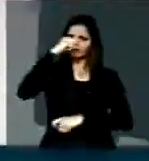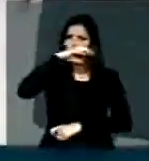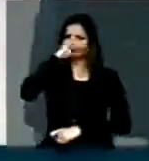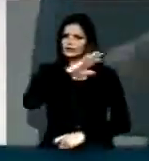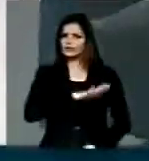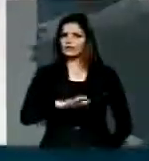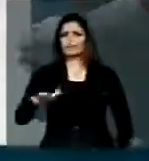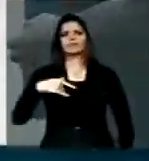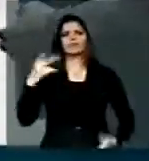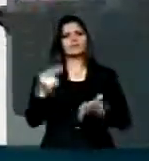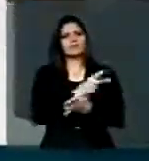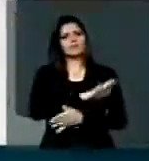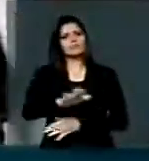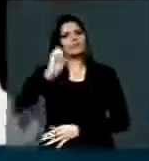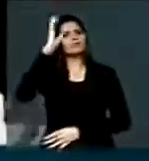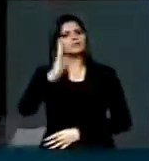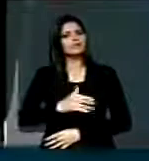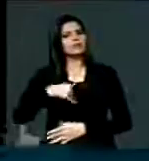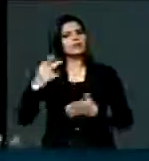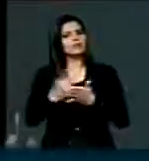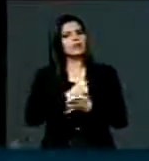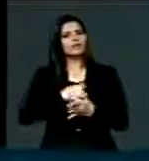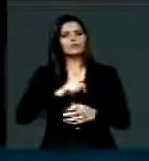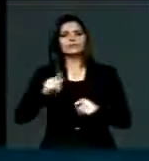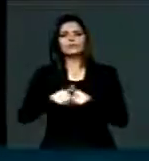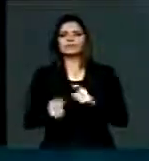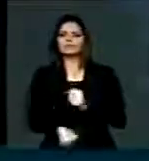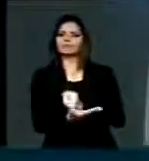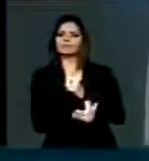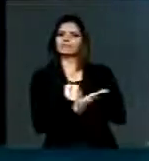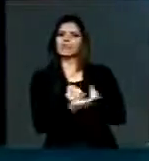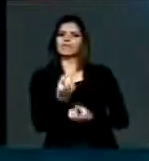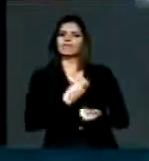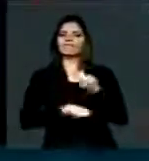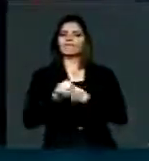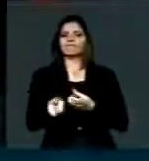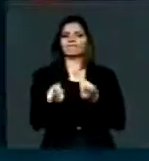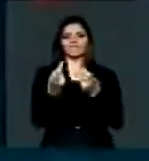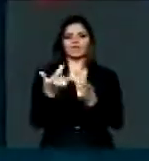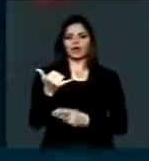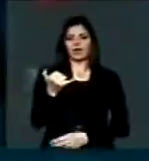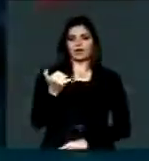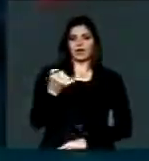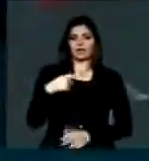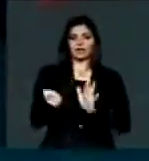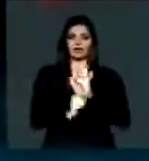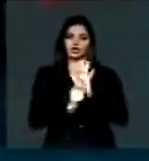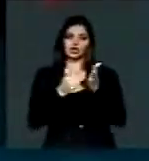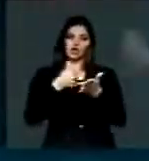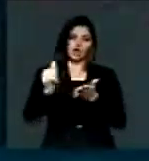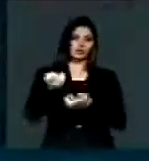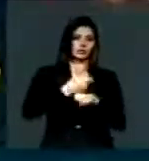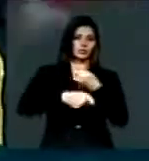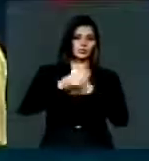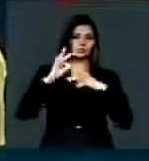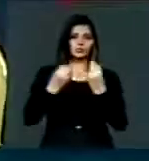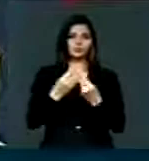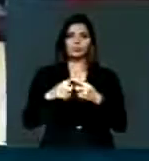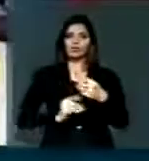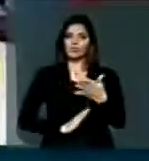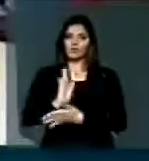nossas crianças brasileiras é o tráfico de arma, é o tráfico de drogas e isso com